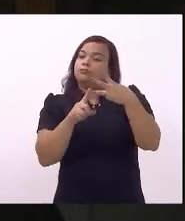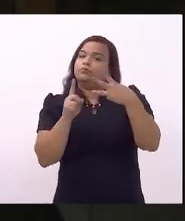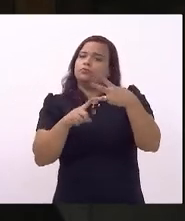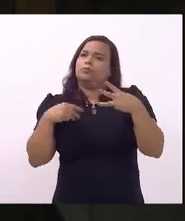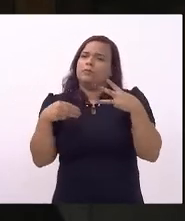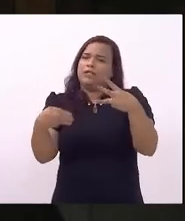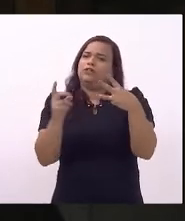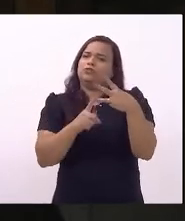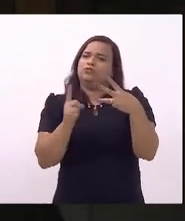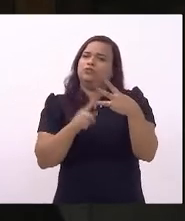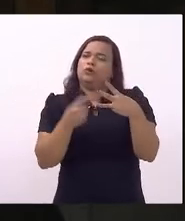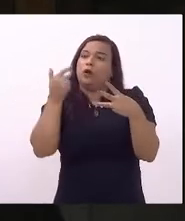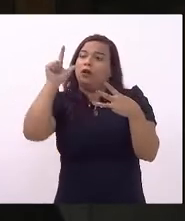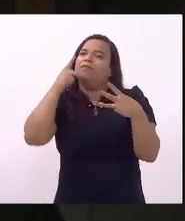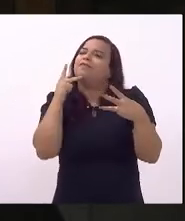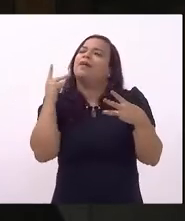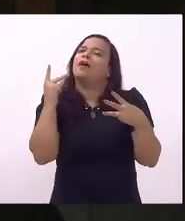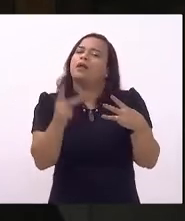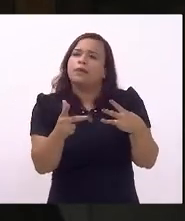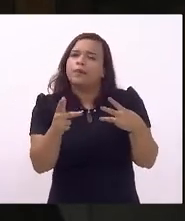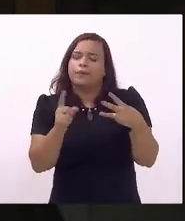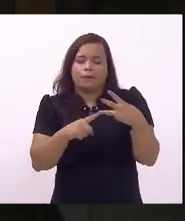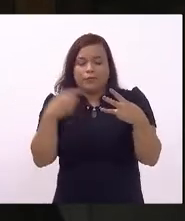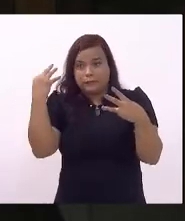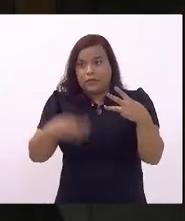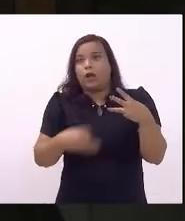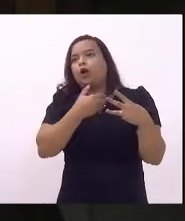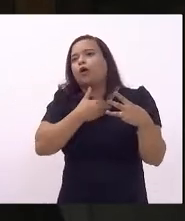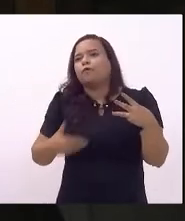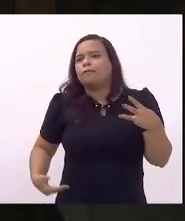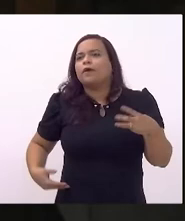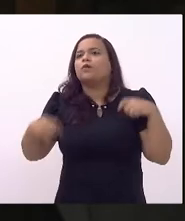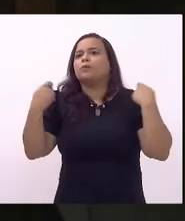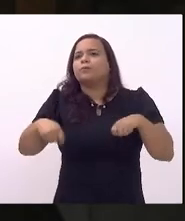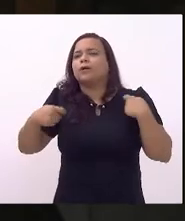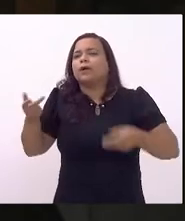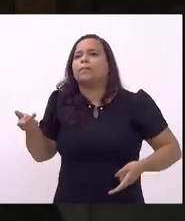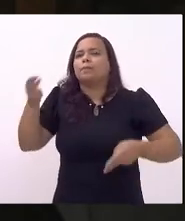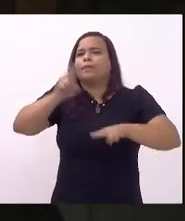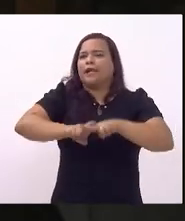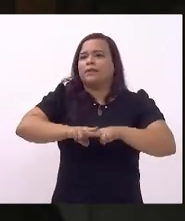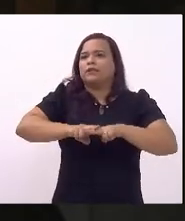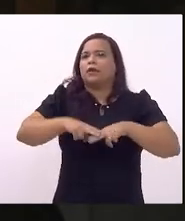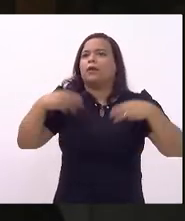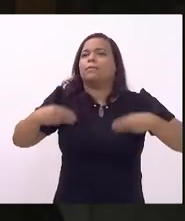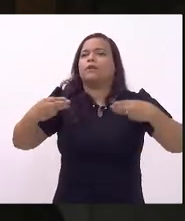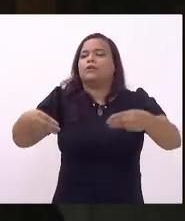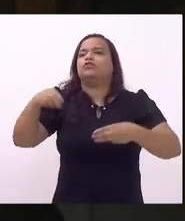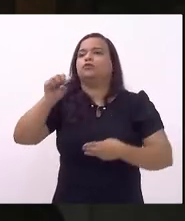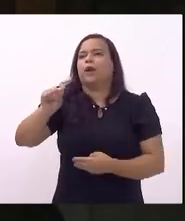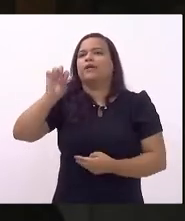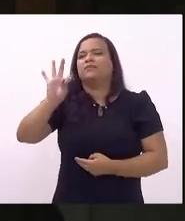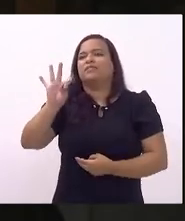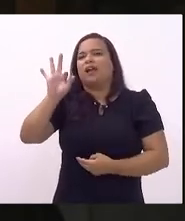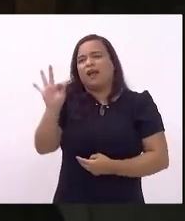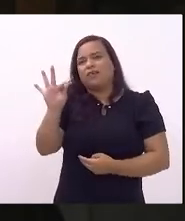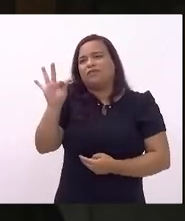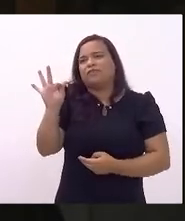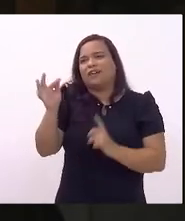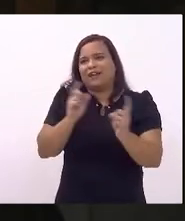afirmar que o governo deveria prender os ministros do STF em uma reunião ministerial